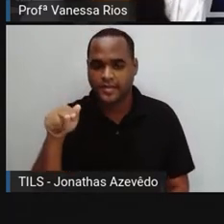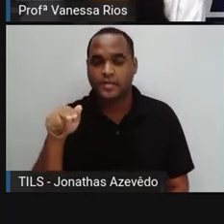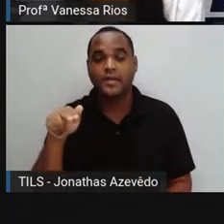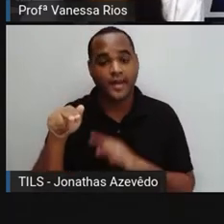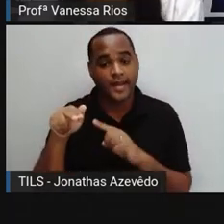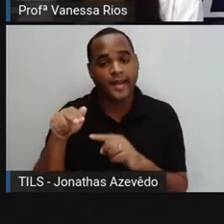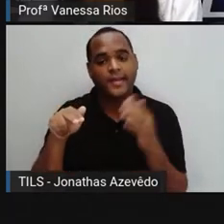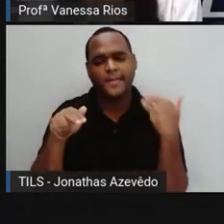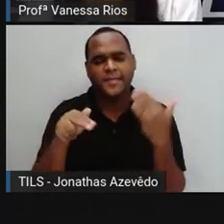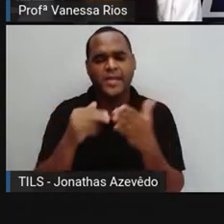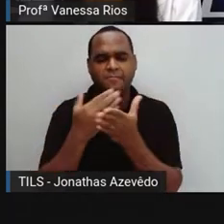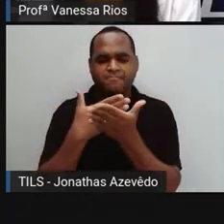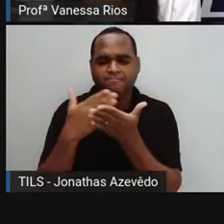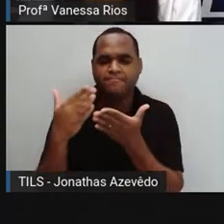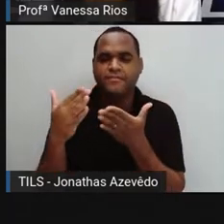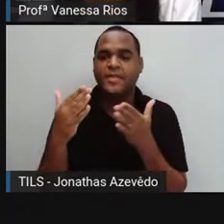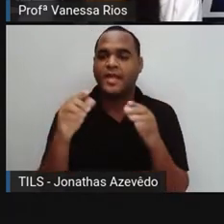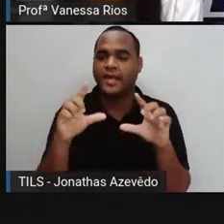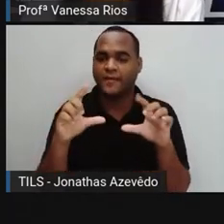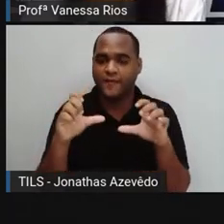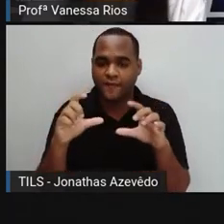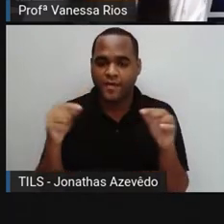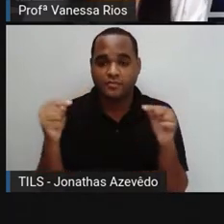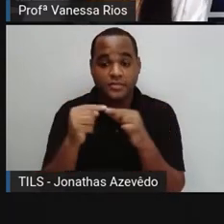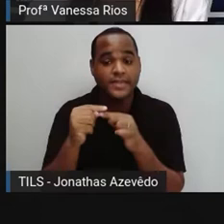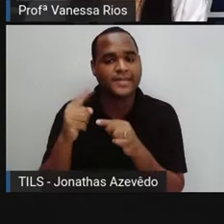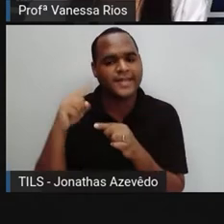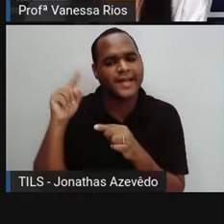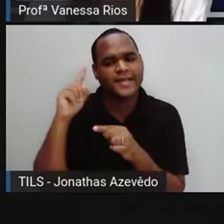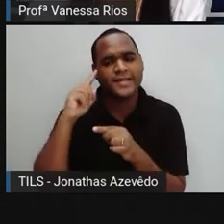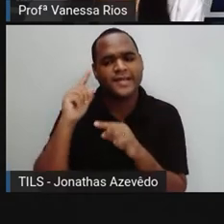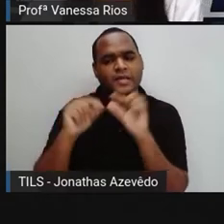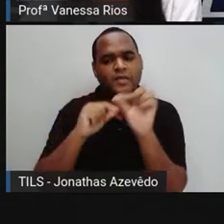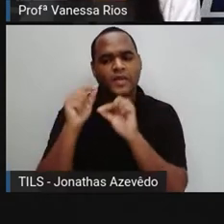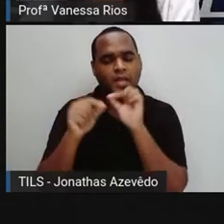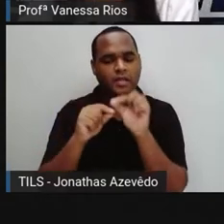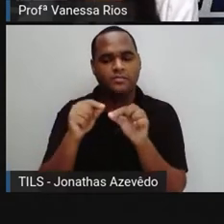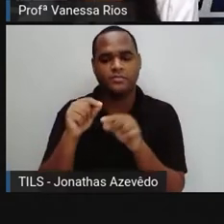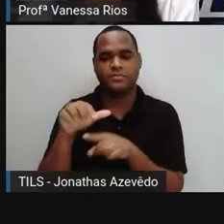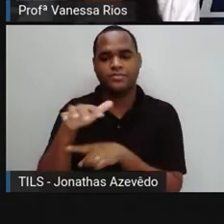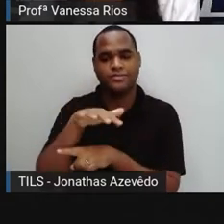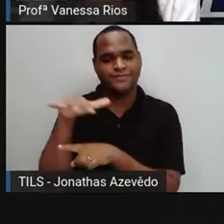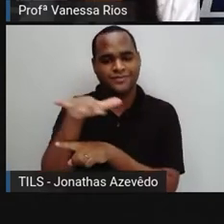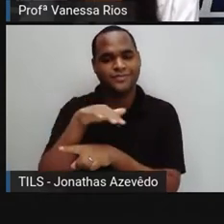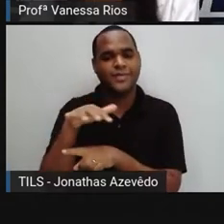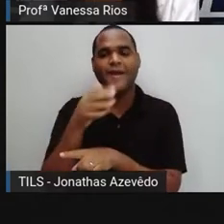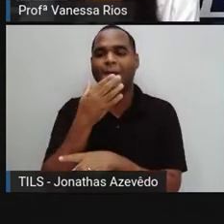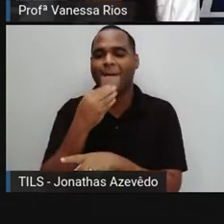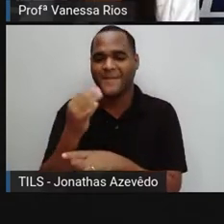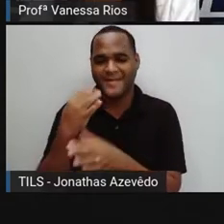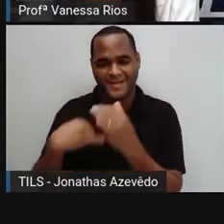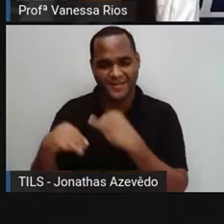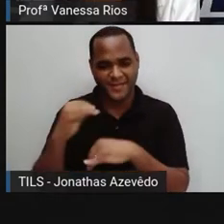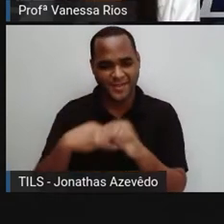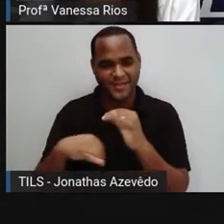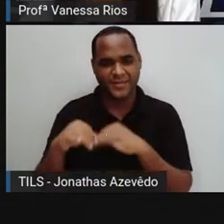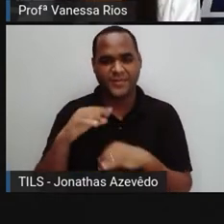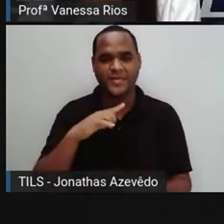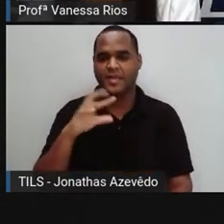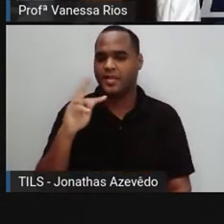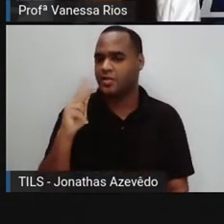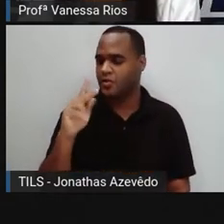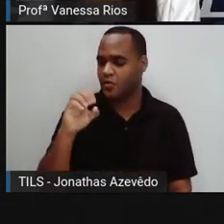projetar uma imagem durável numa superfície. Por conseguinte, o químico britânico Thomas